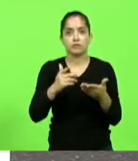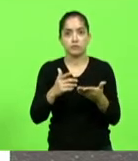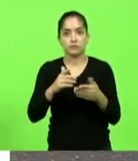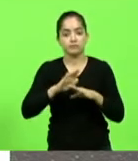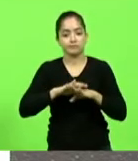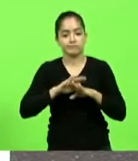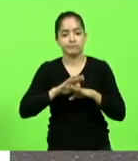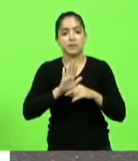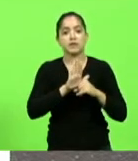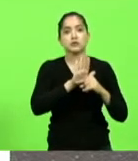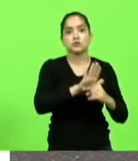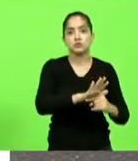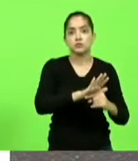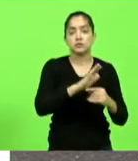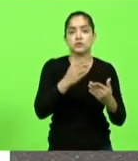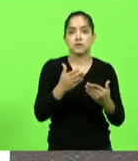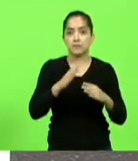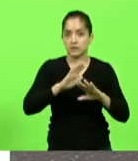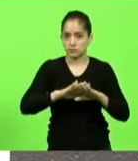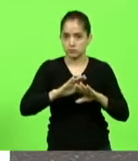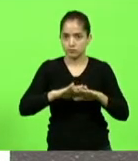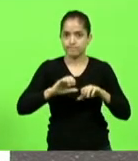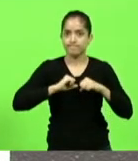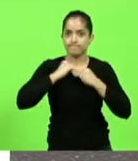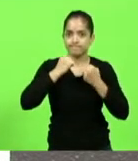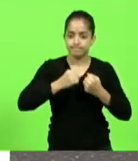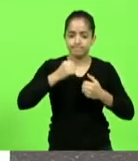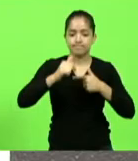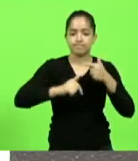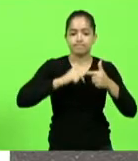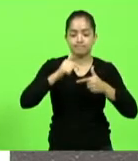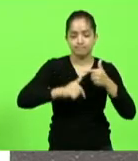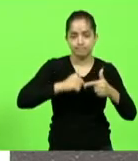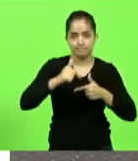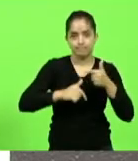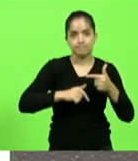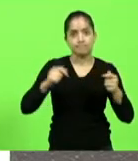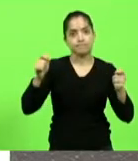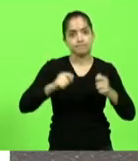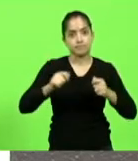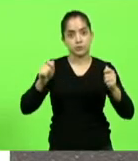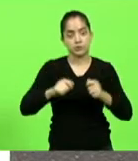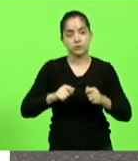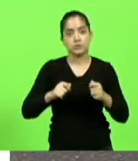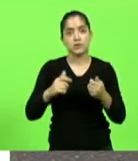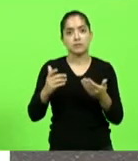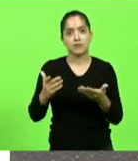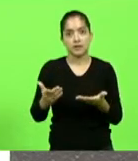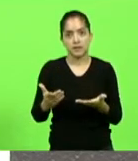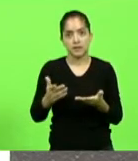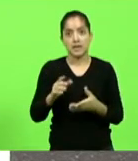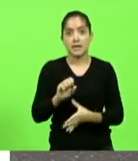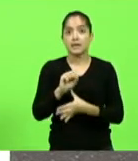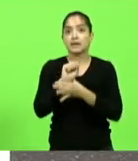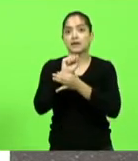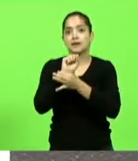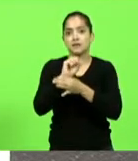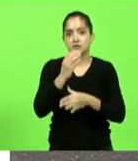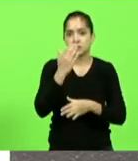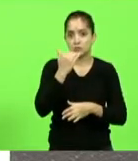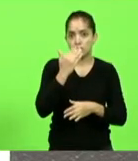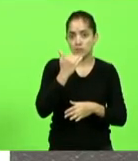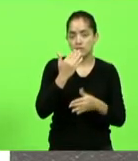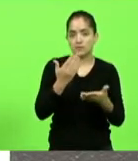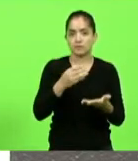mas que com suas próprias forças possam garantir a sua comida na